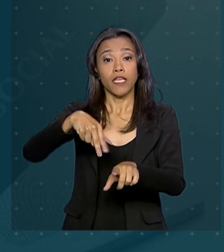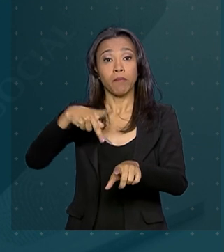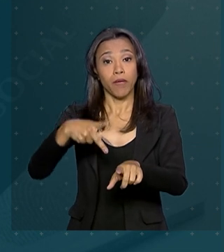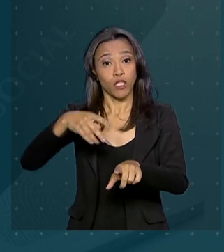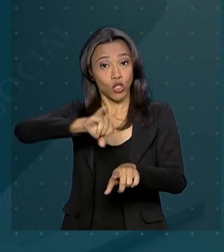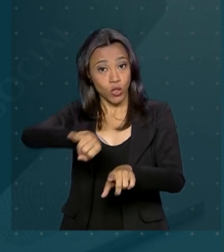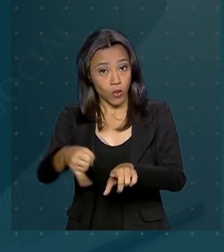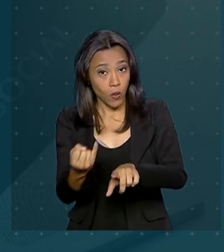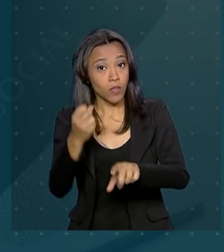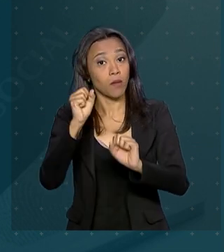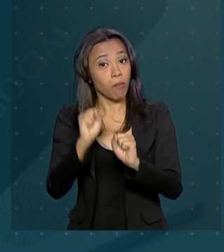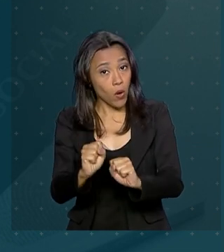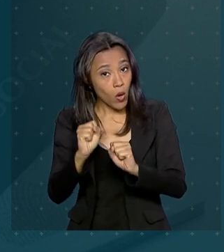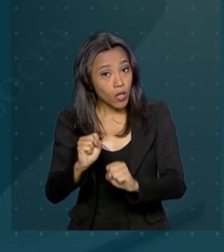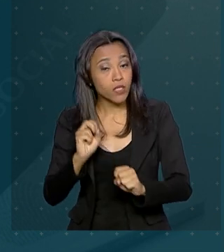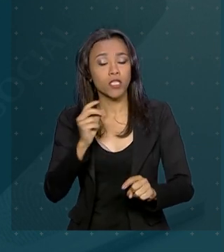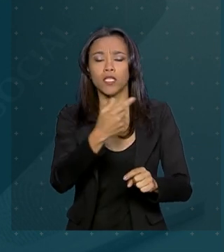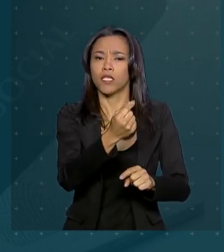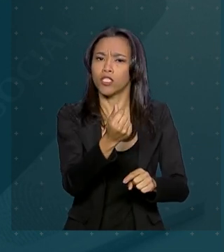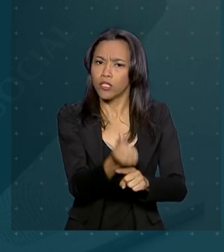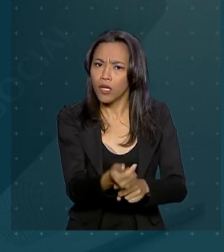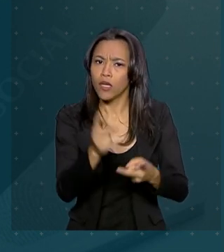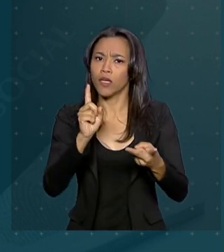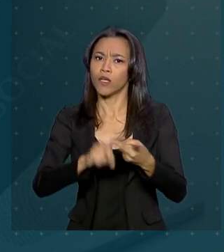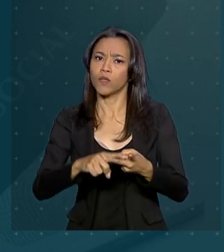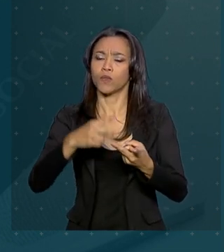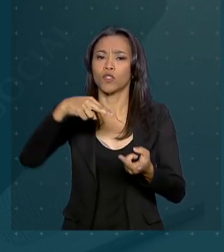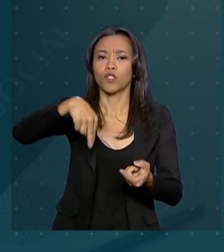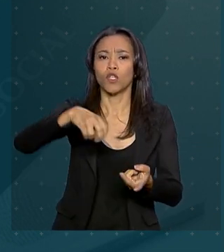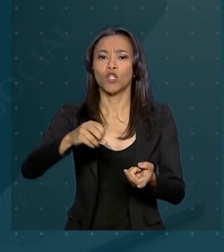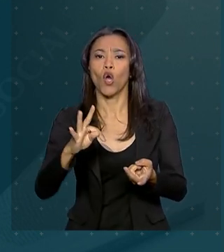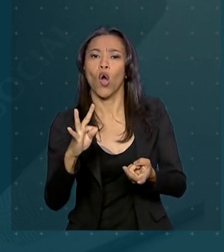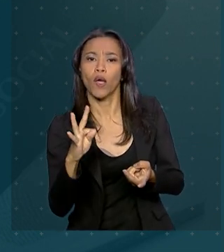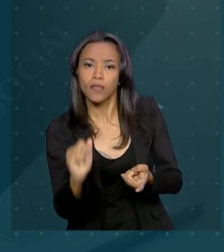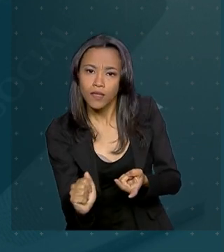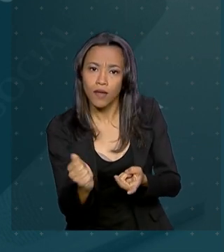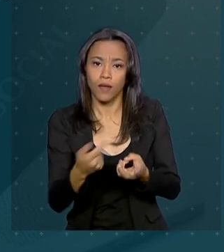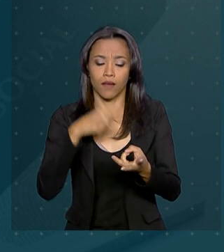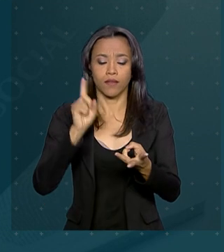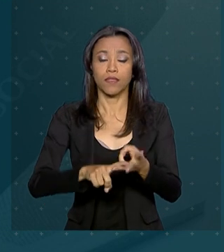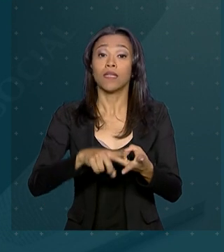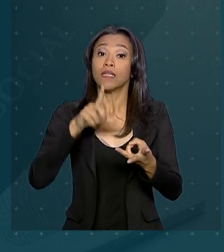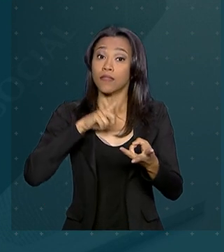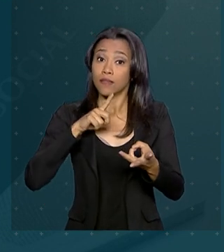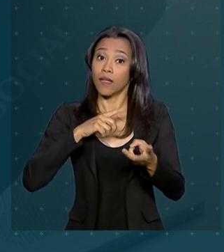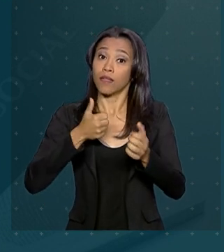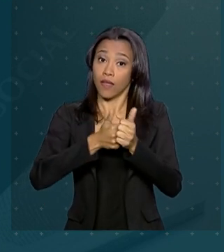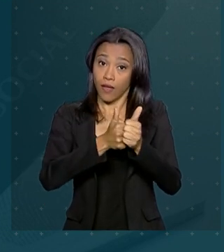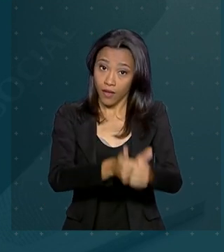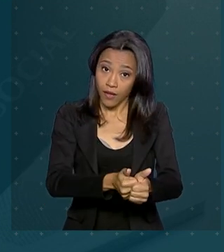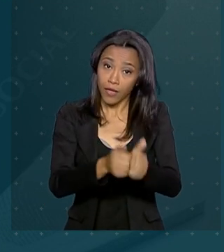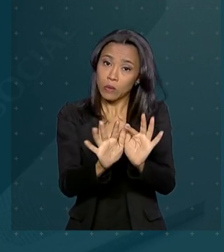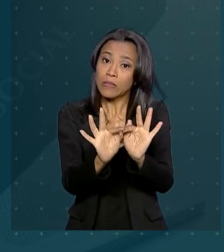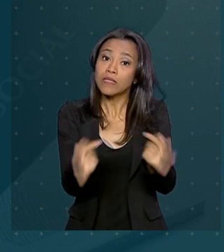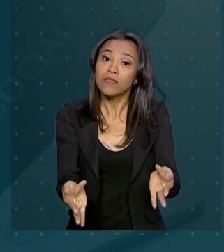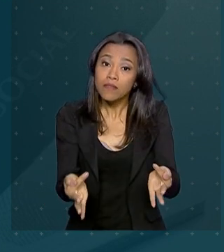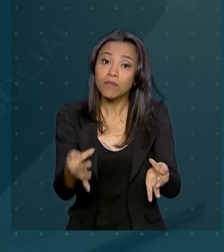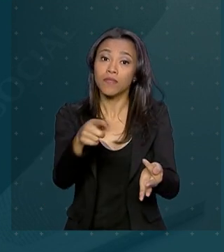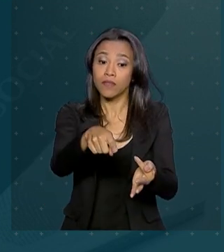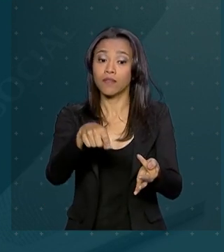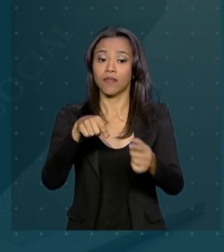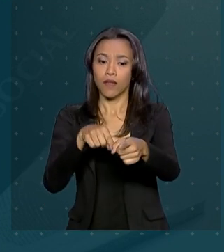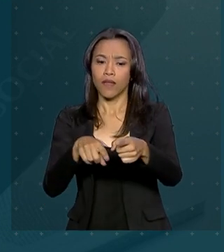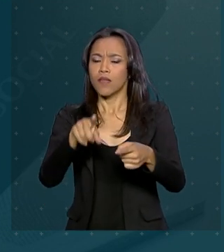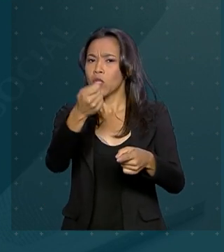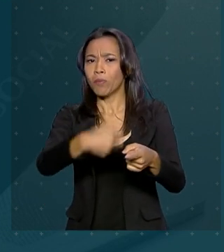serviços e produtos financeiros e emitir notas fiscais. Enquadrados no Simples Nacional, esses profissionais ficam